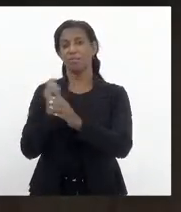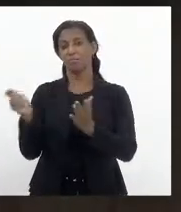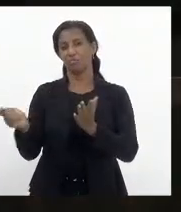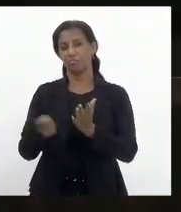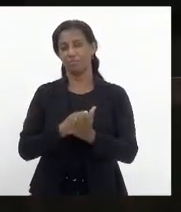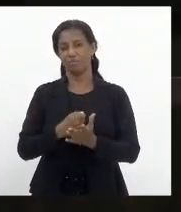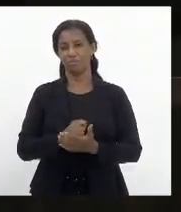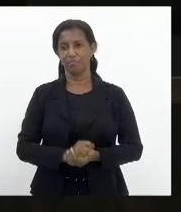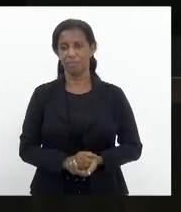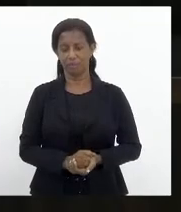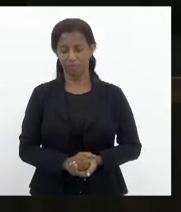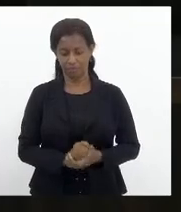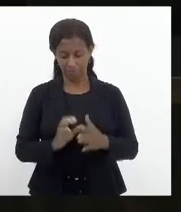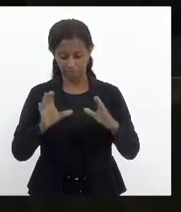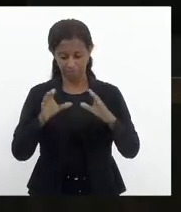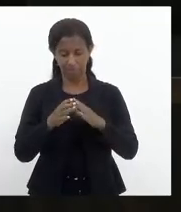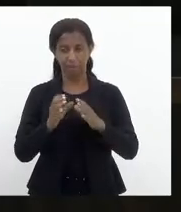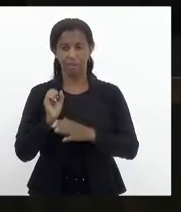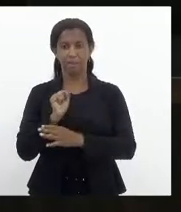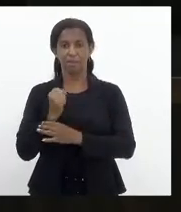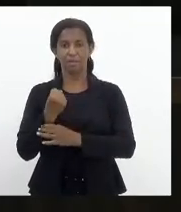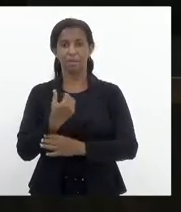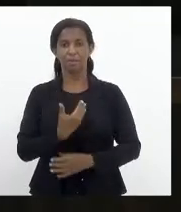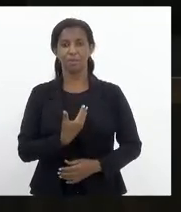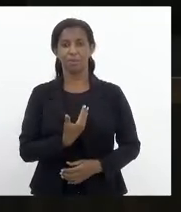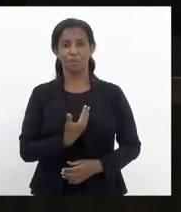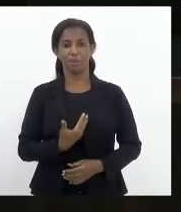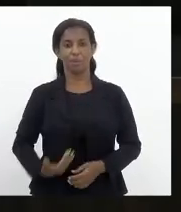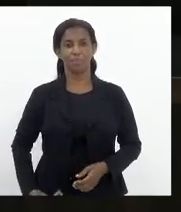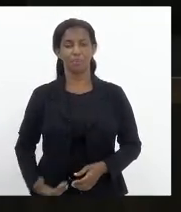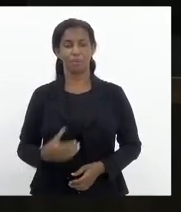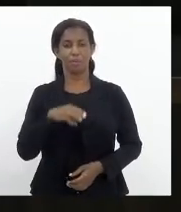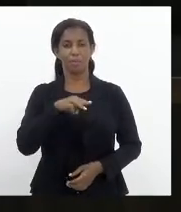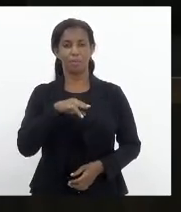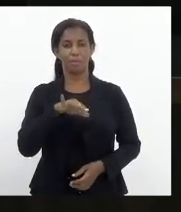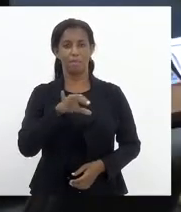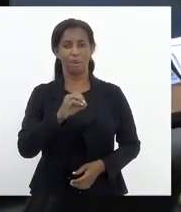Parabéns. Pela comissão de segurança pública, deputado Márcio Canella.